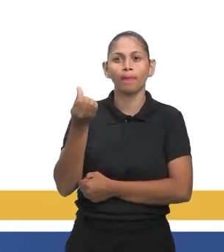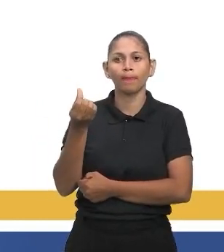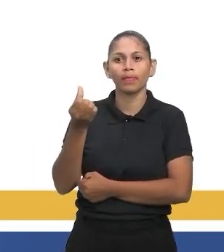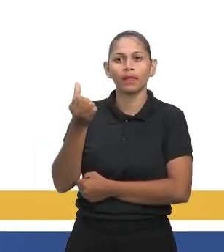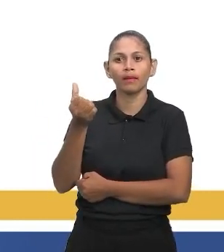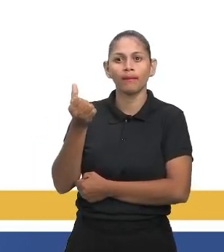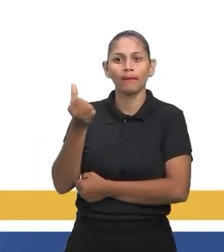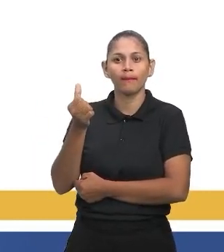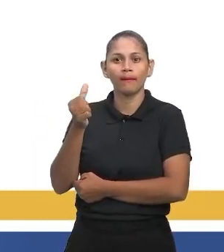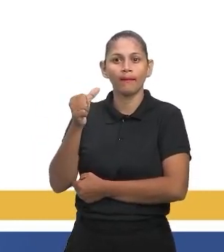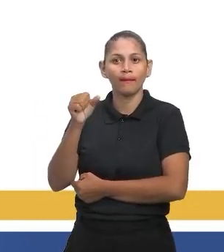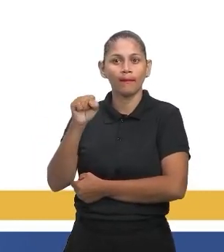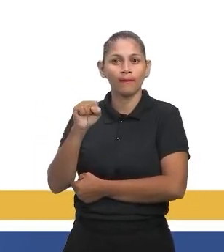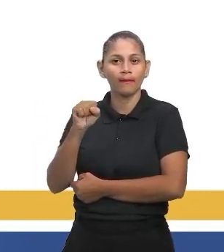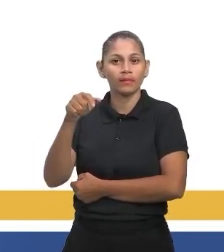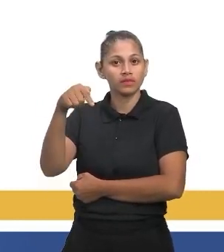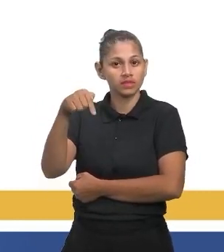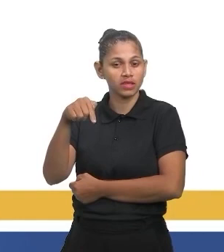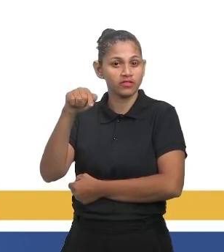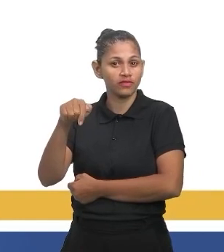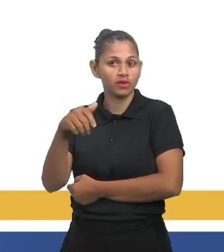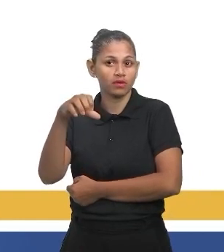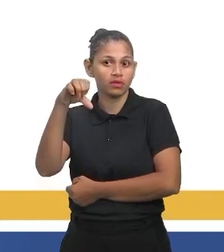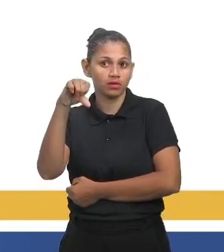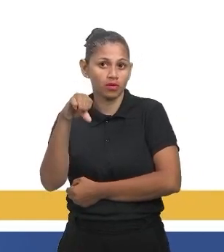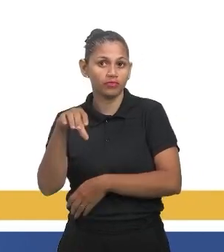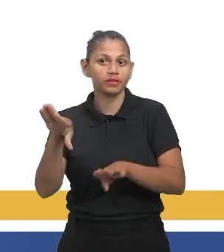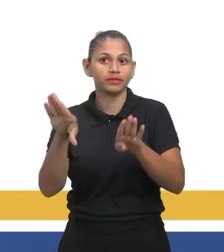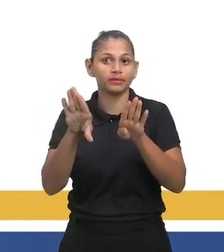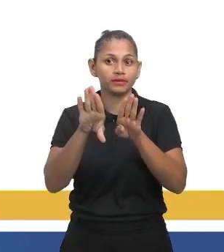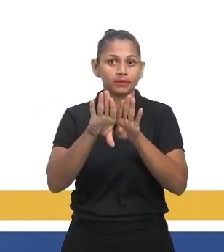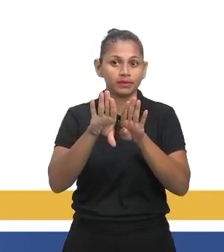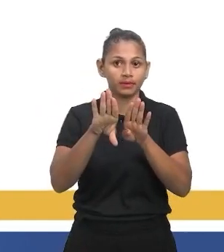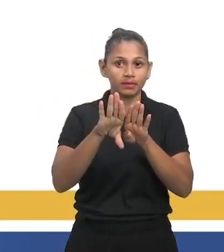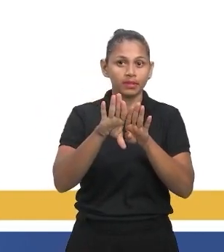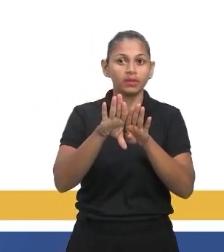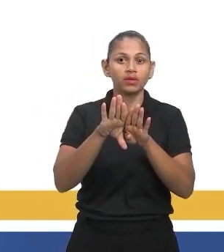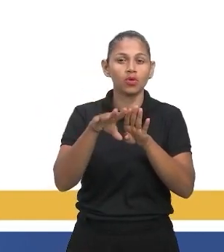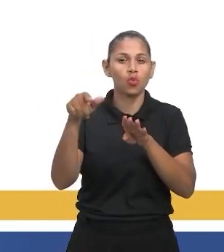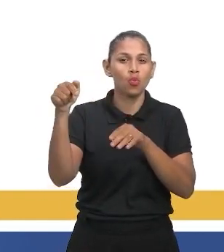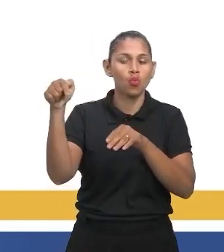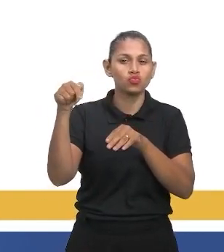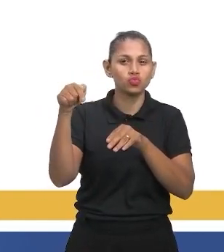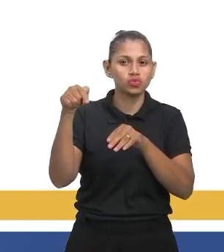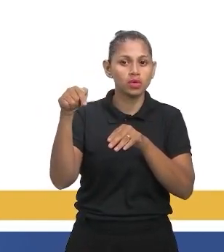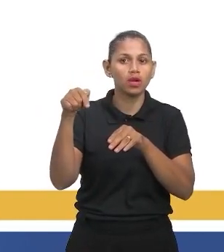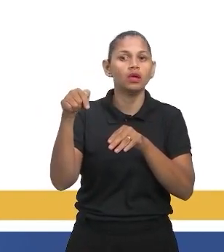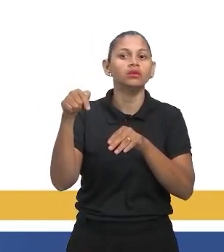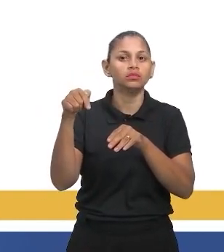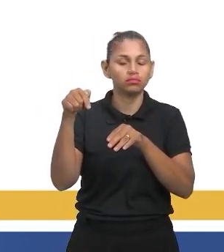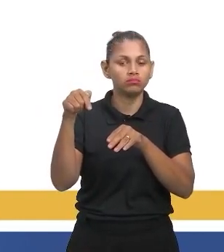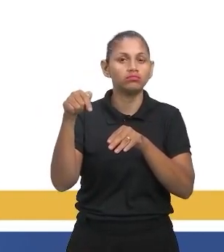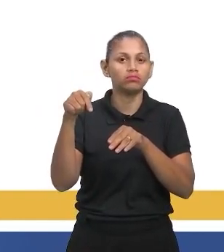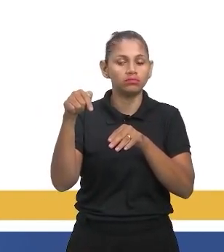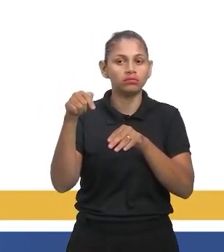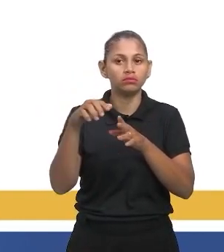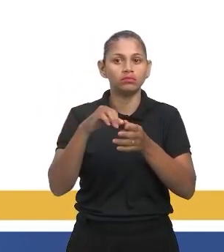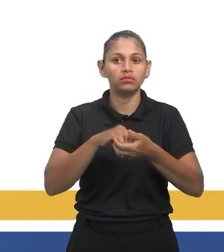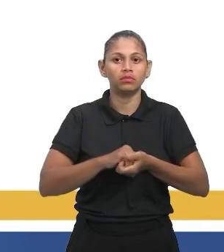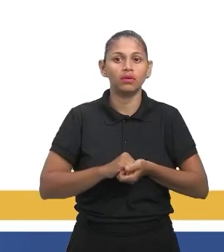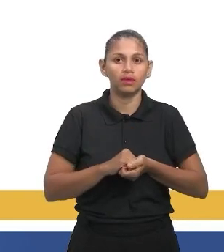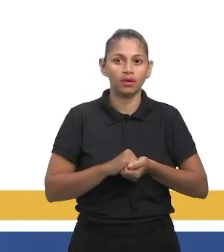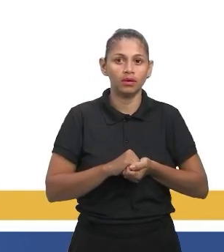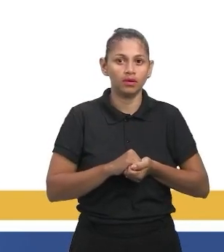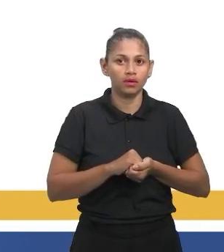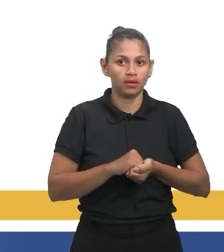E o sétimo é 7,9 também. Agora, vou somar com o oitavo termo, que é quem? 8,1. Pronto. Eu